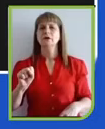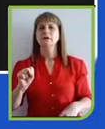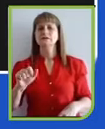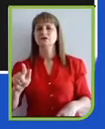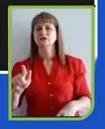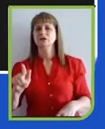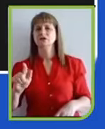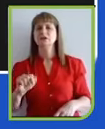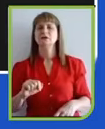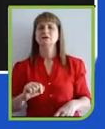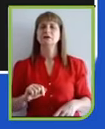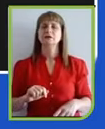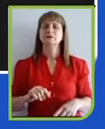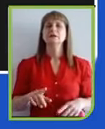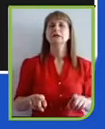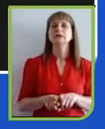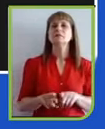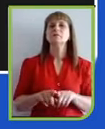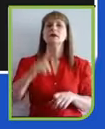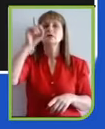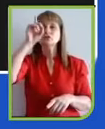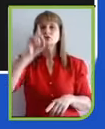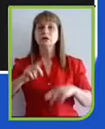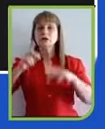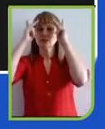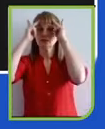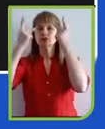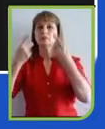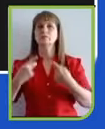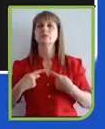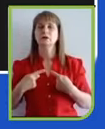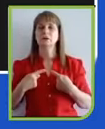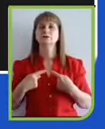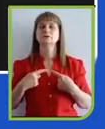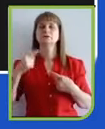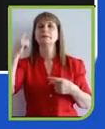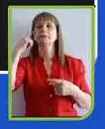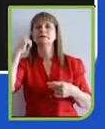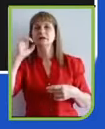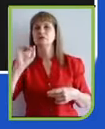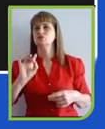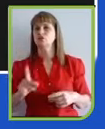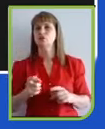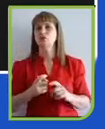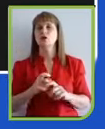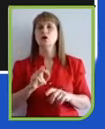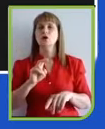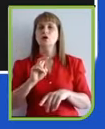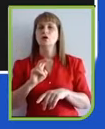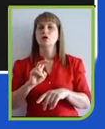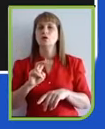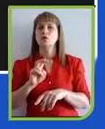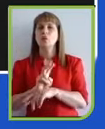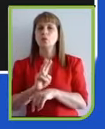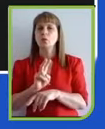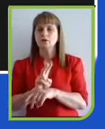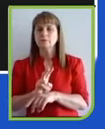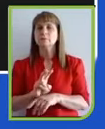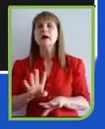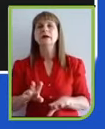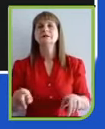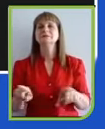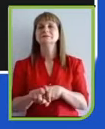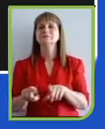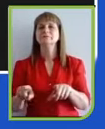direitos humanos na cadeia de valor. Pensar não só cuidar da sua gente, que está dentro